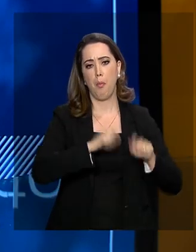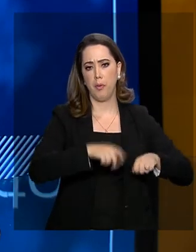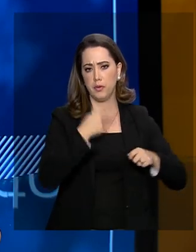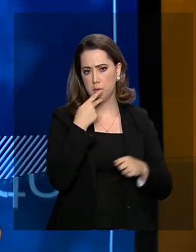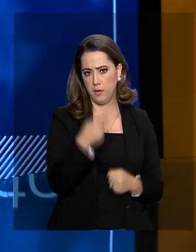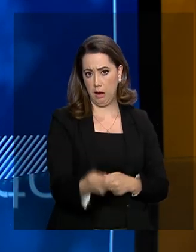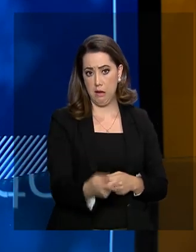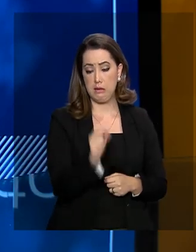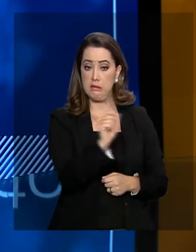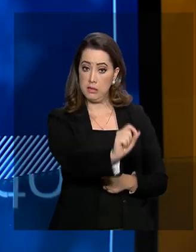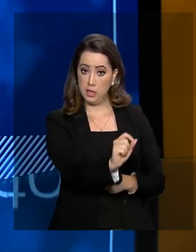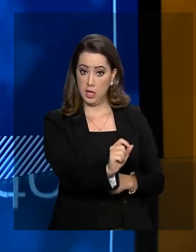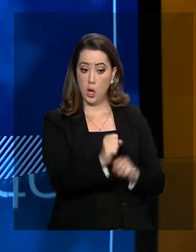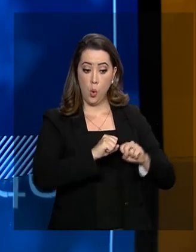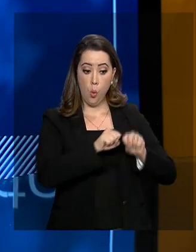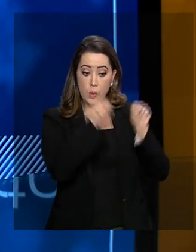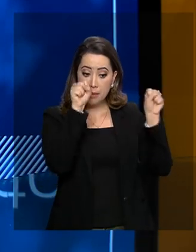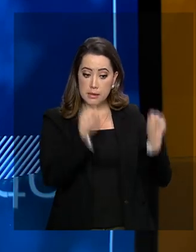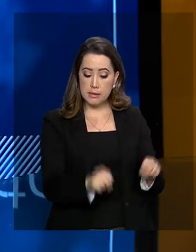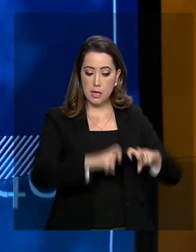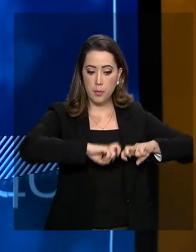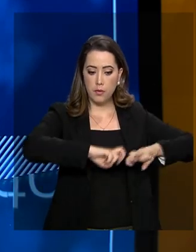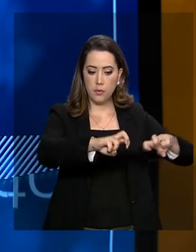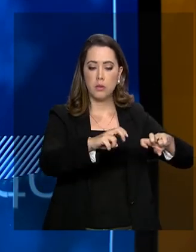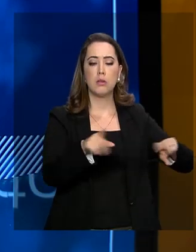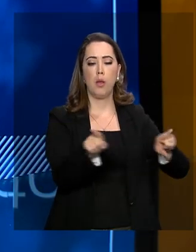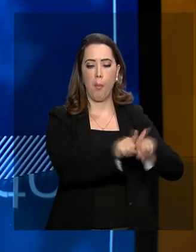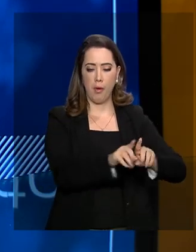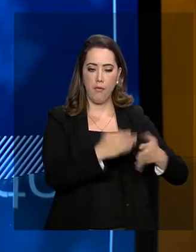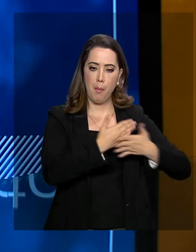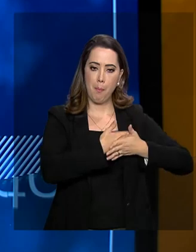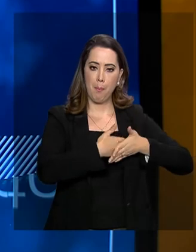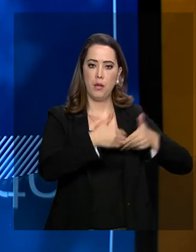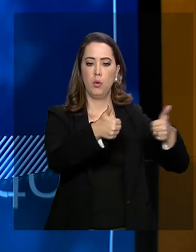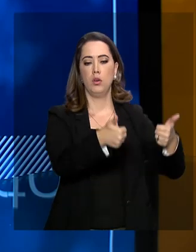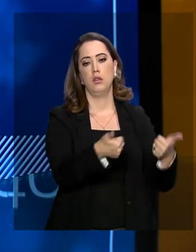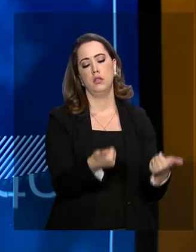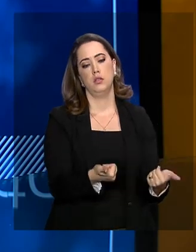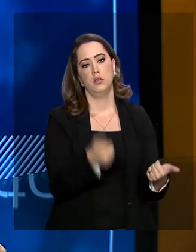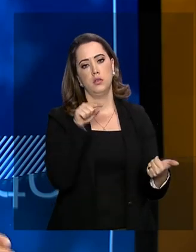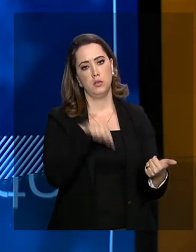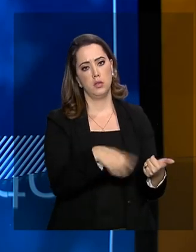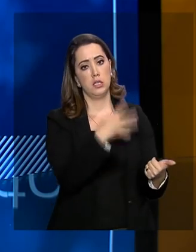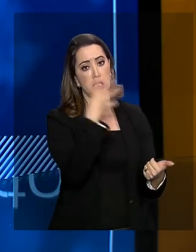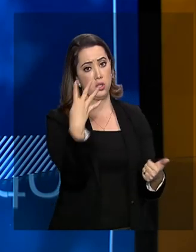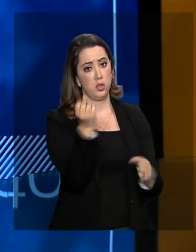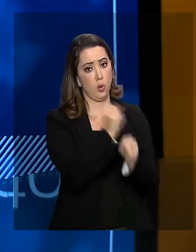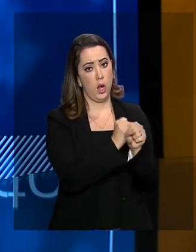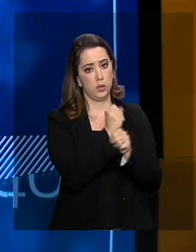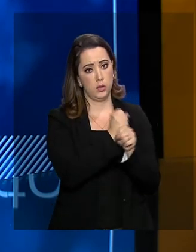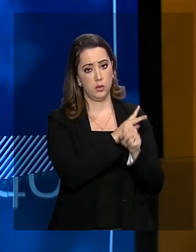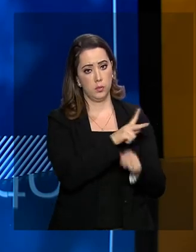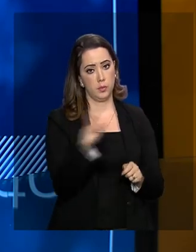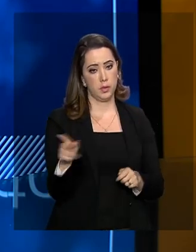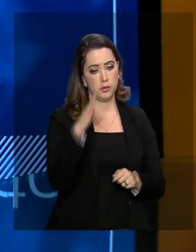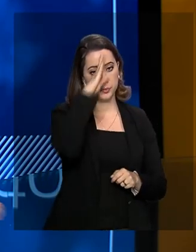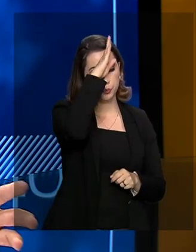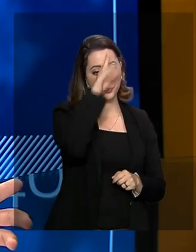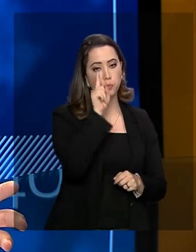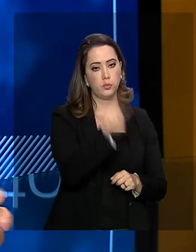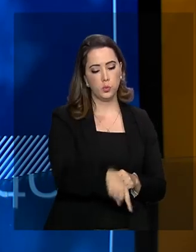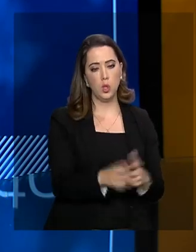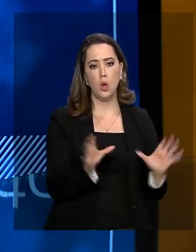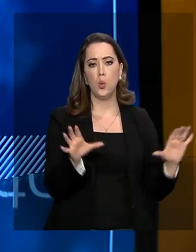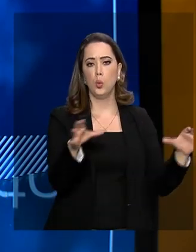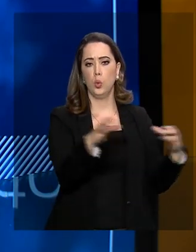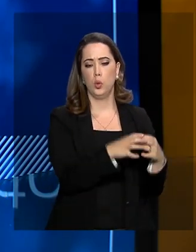o sistema ferroviário, ele vai também ganhar fôlego agora nesses quatro anos aí do presidente Jair Bolsonaro. É